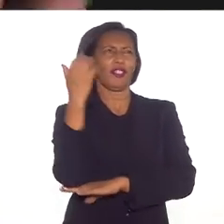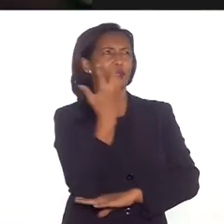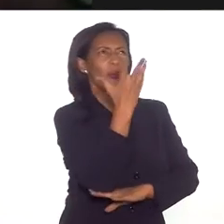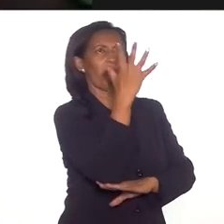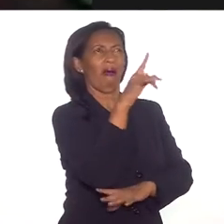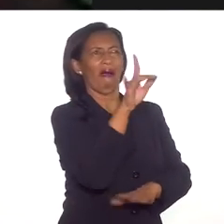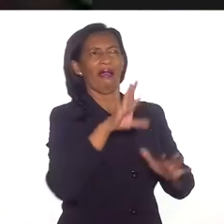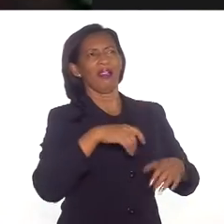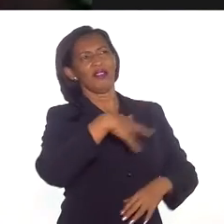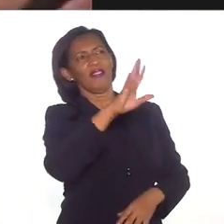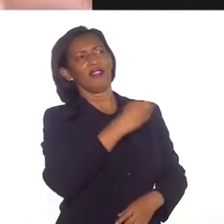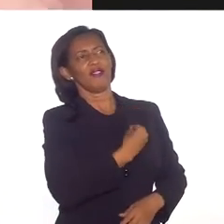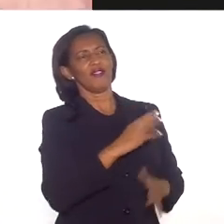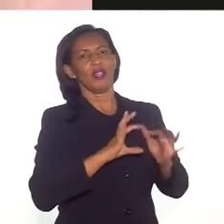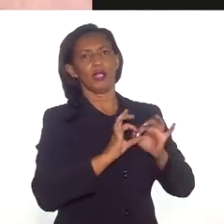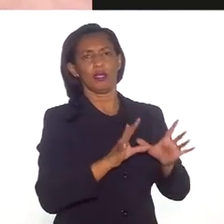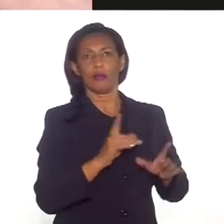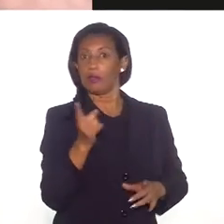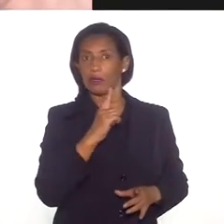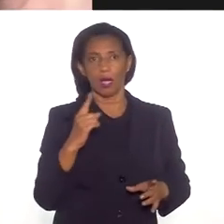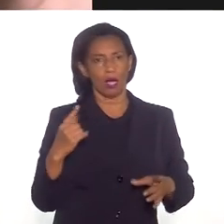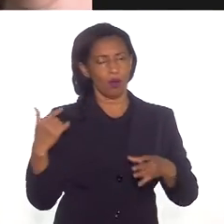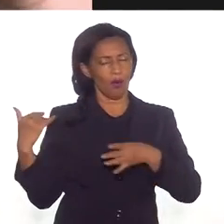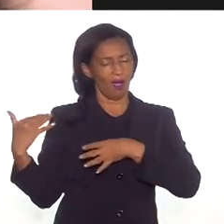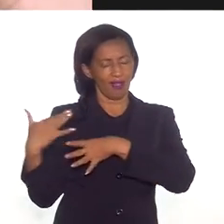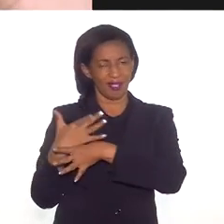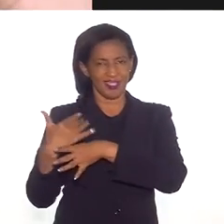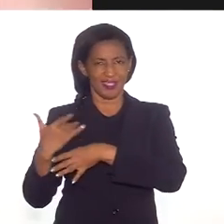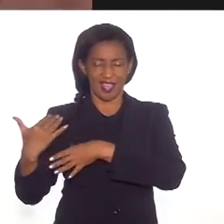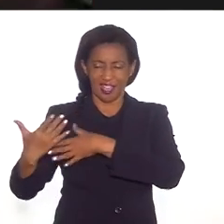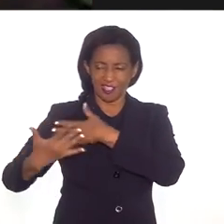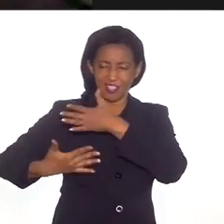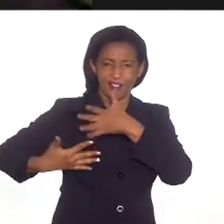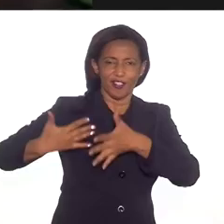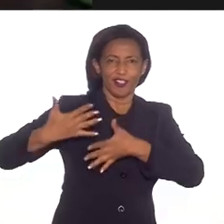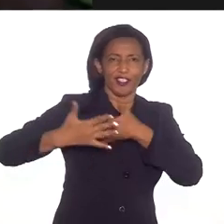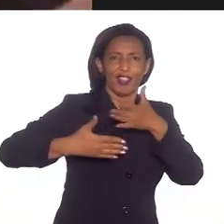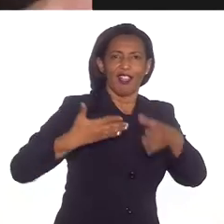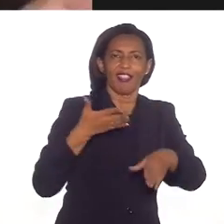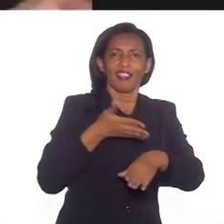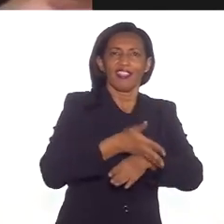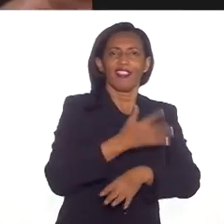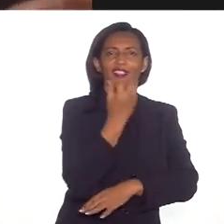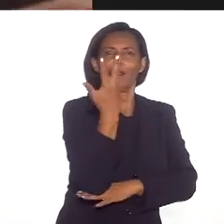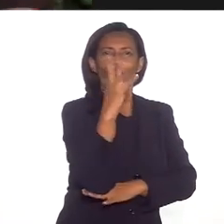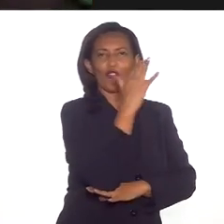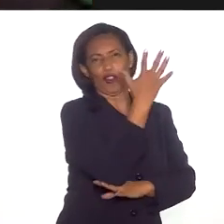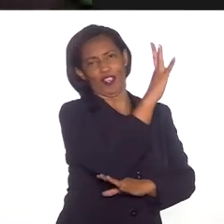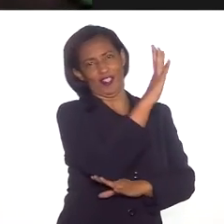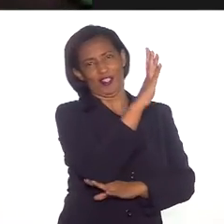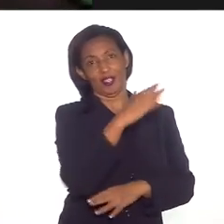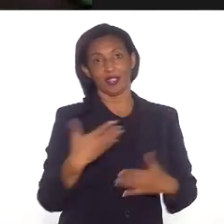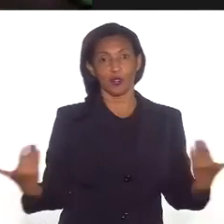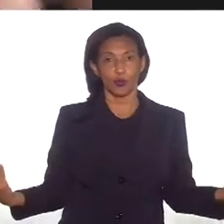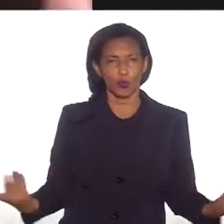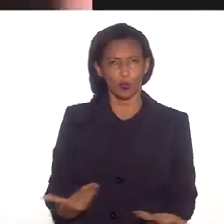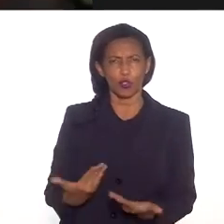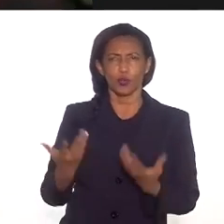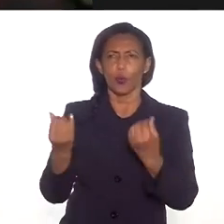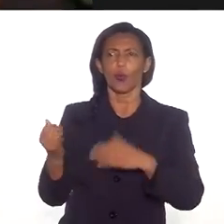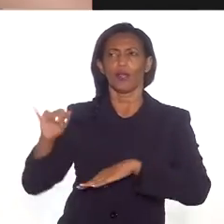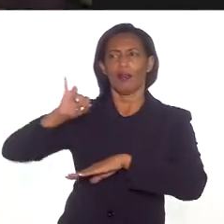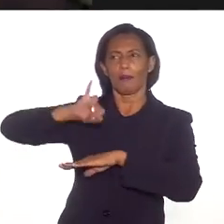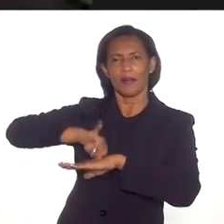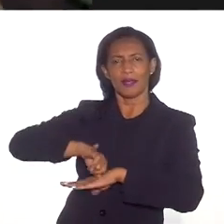poder viver livremente. Ela fez com que a cidade fosse chegando na floresta. Então, muitas das cidades hoje, as grandes